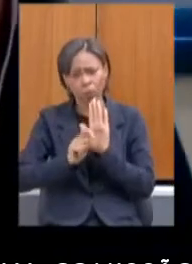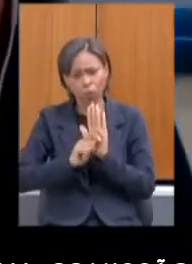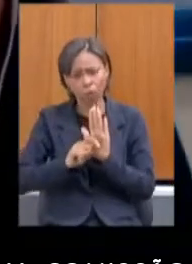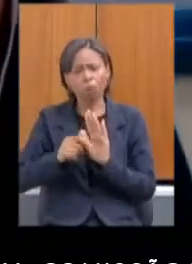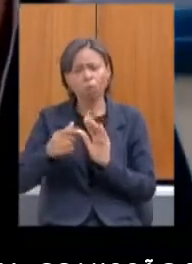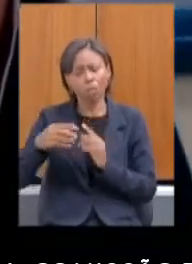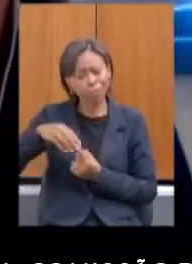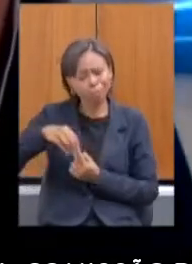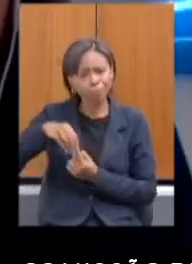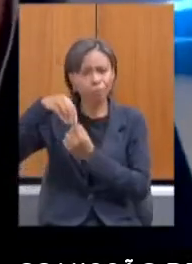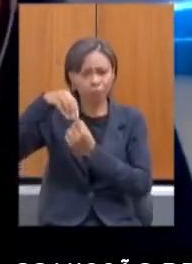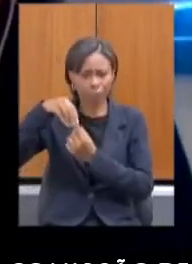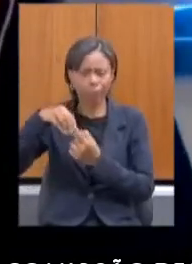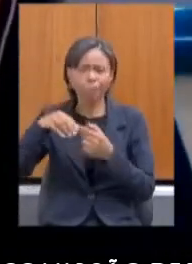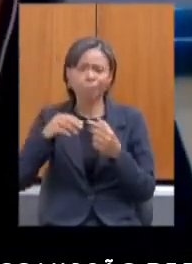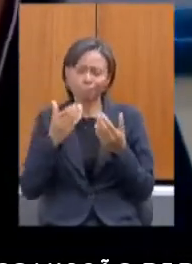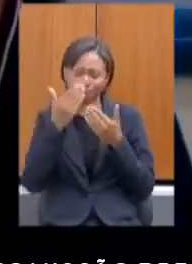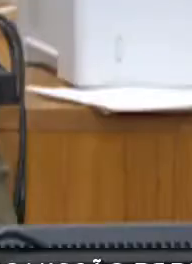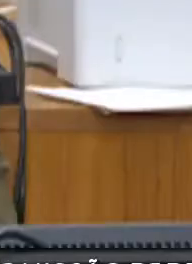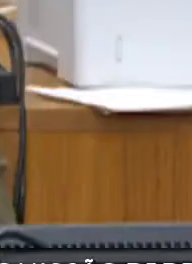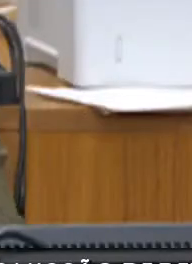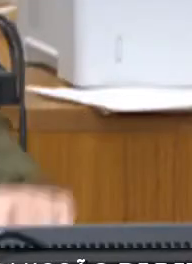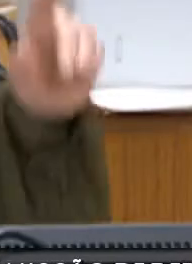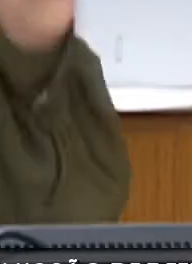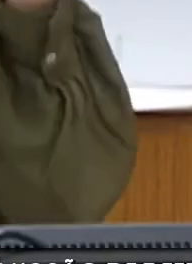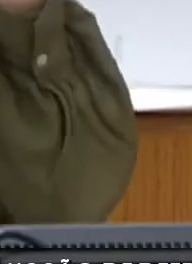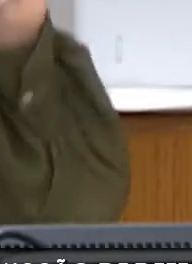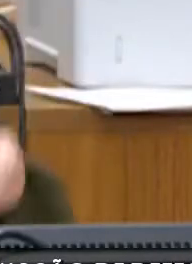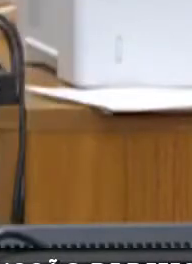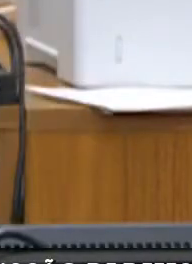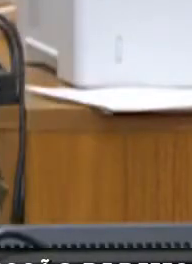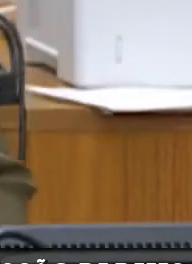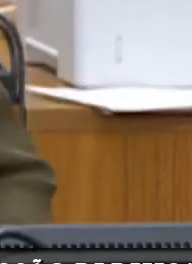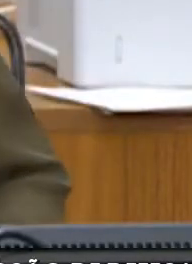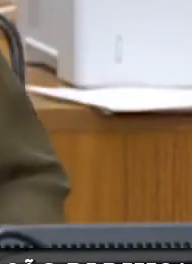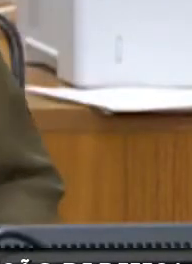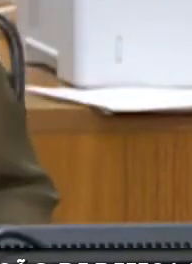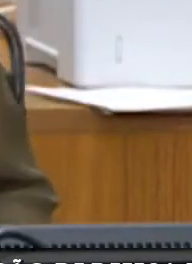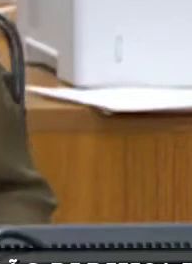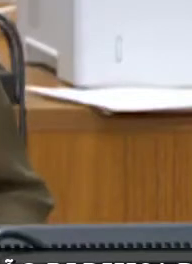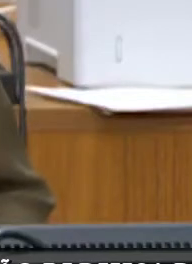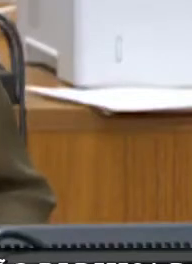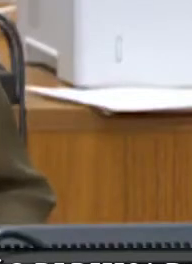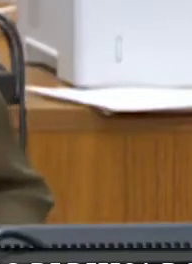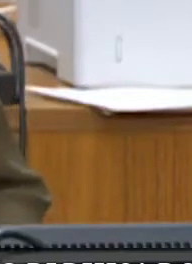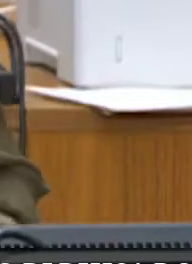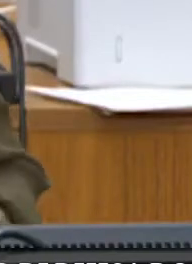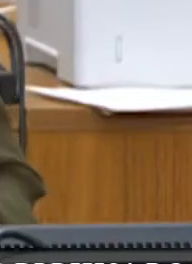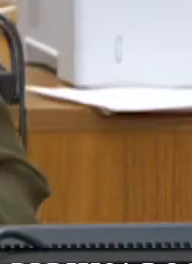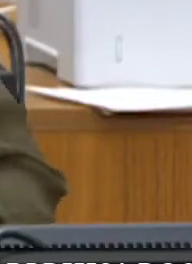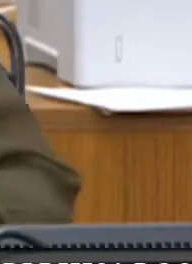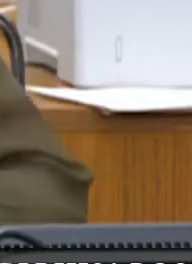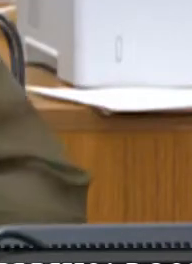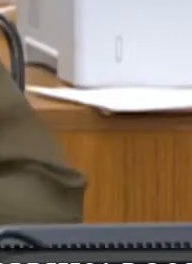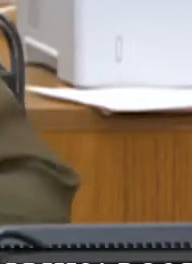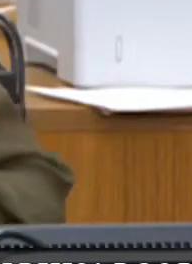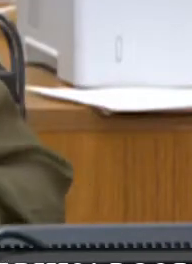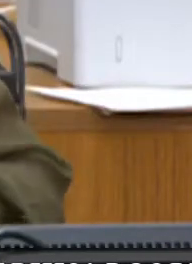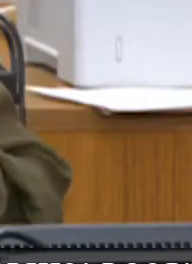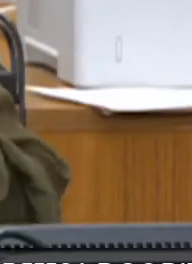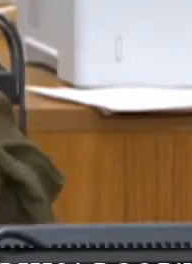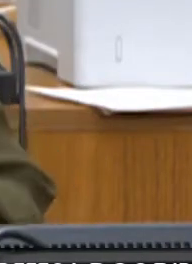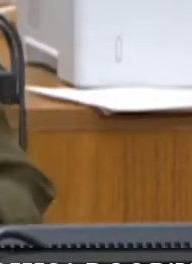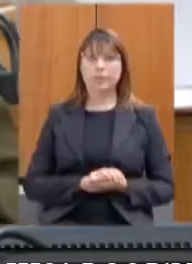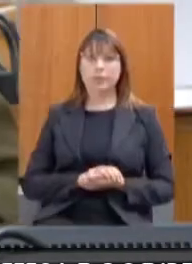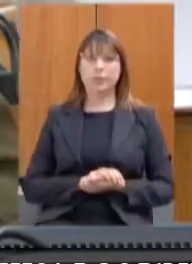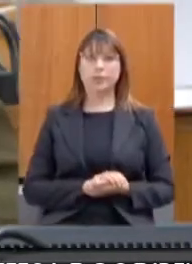prioridade na pauta de drogas. Muito obrigada a todos e todas. Deputada, só um minuto deputada. eu gostaria de informar que o FUNPREM